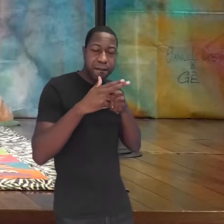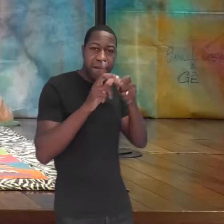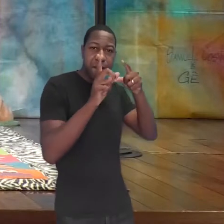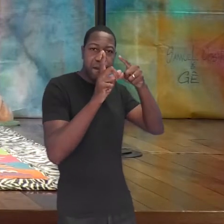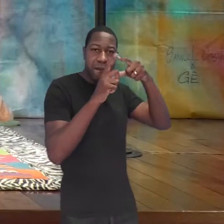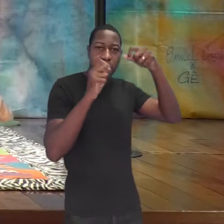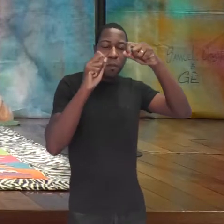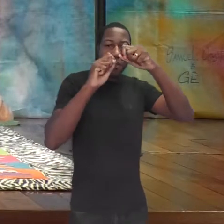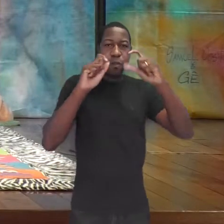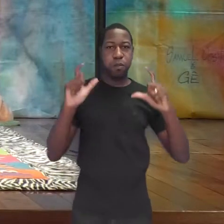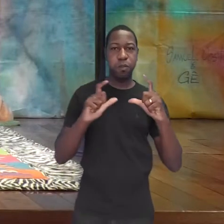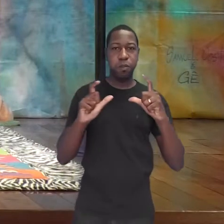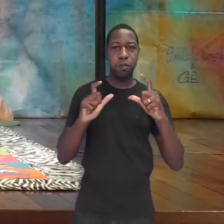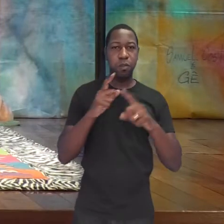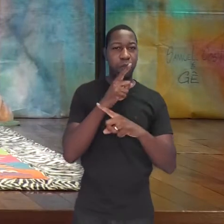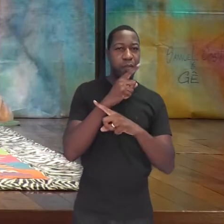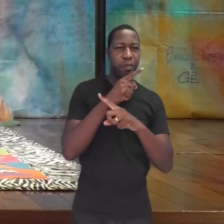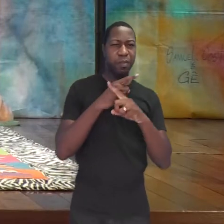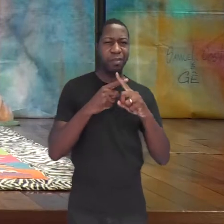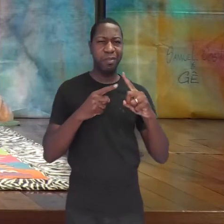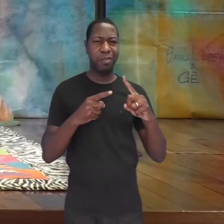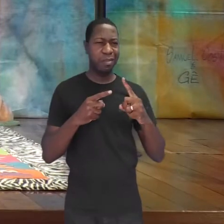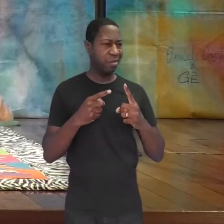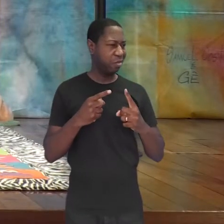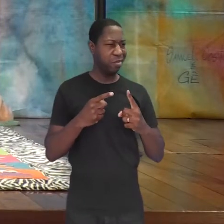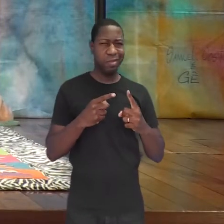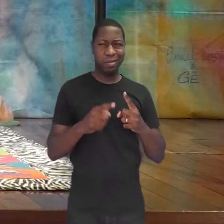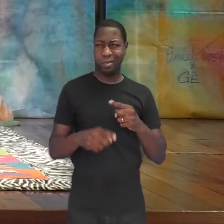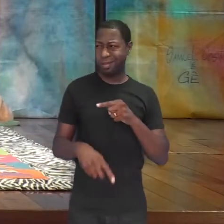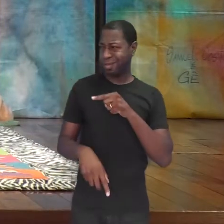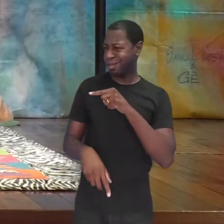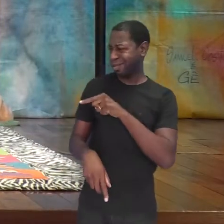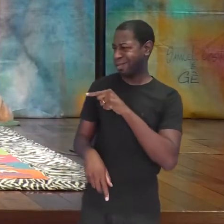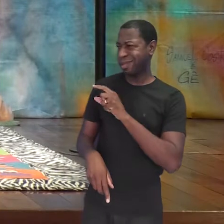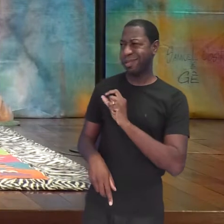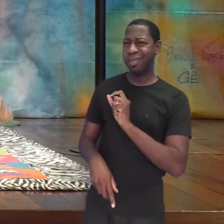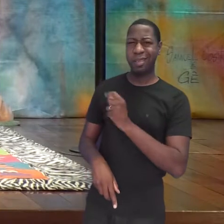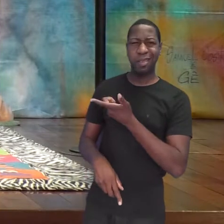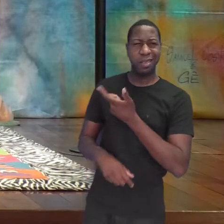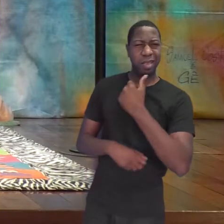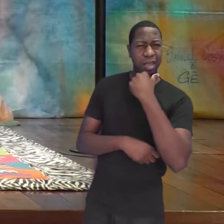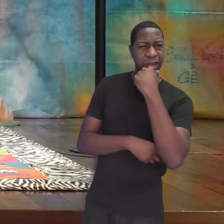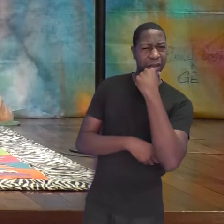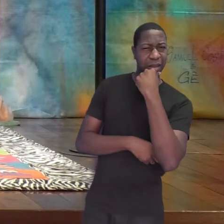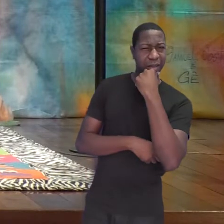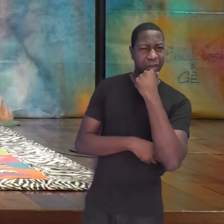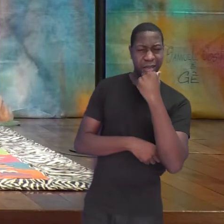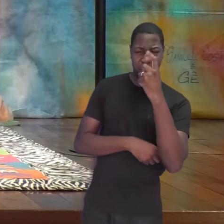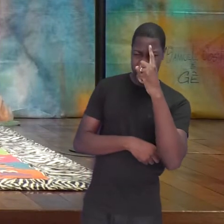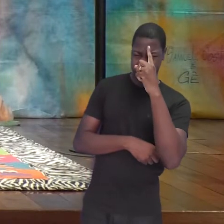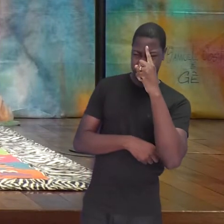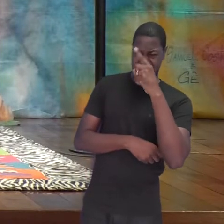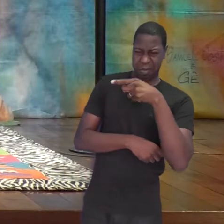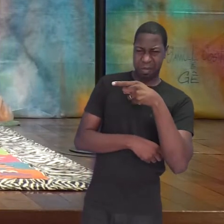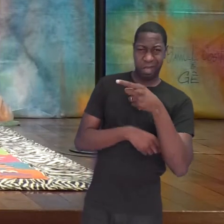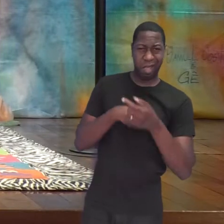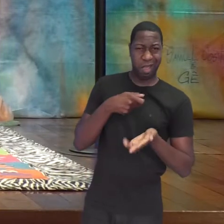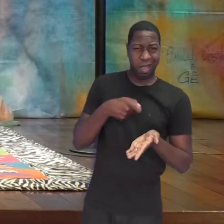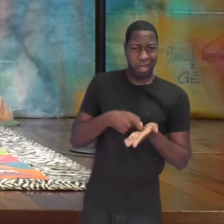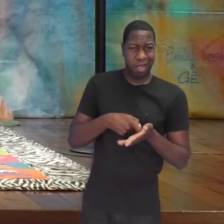Agora, o que ele tinha a ver com o dedão do pé das pessoas, isso ninguém jamais vai saber.